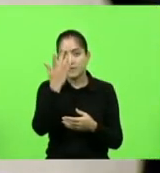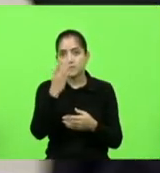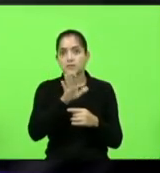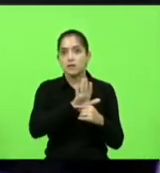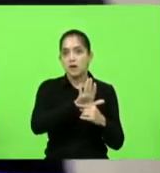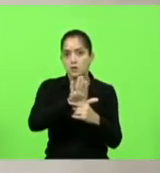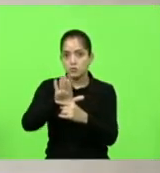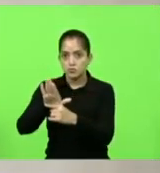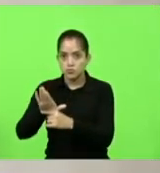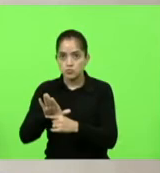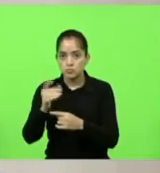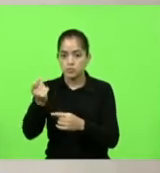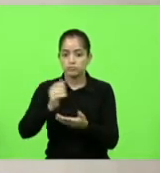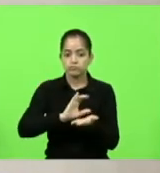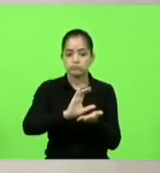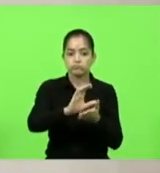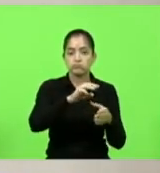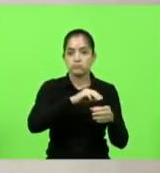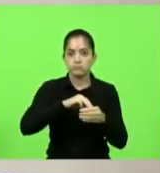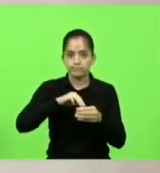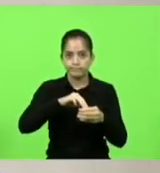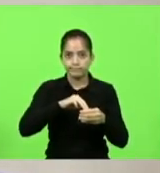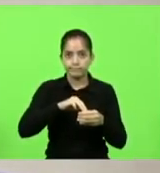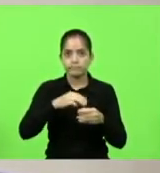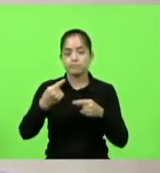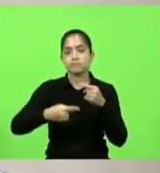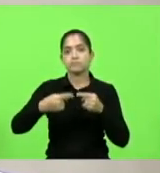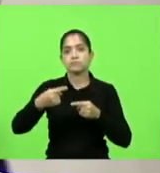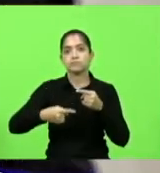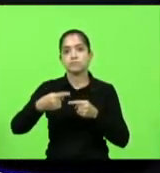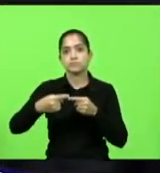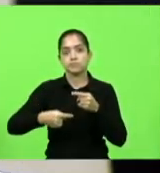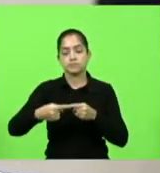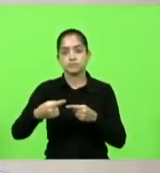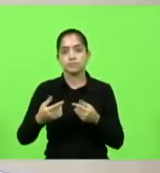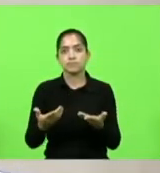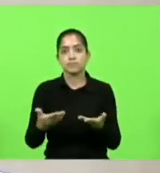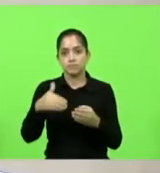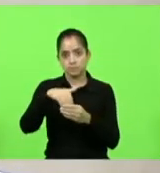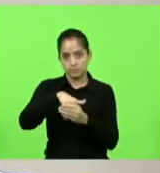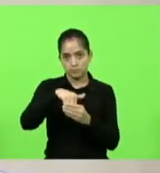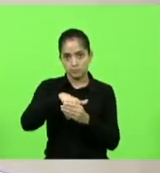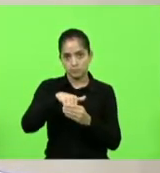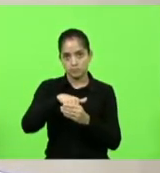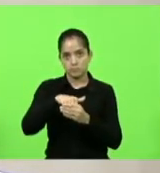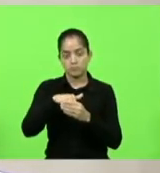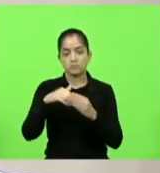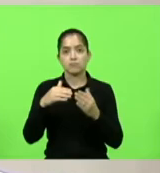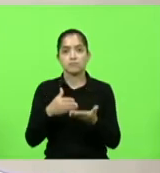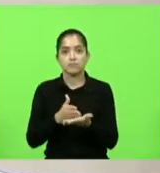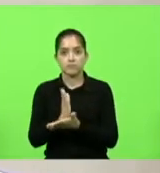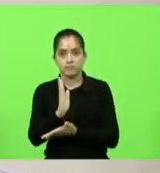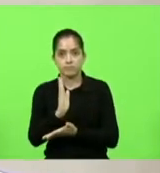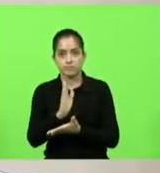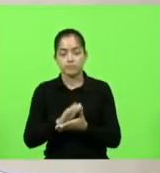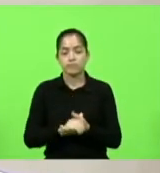recursos aos municípios. Em discussão? Em votação? Aprovado.